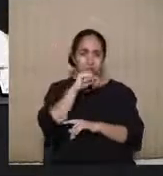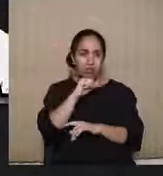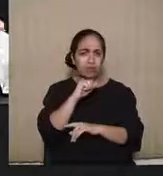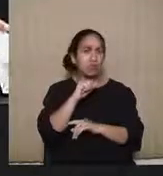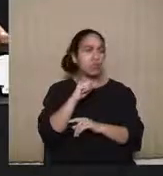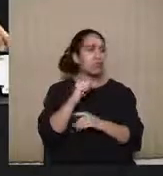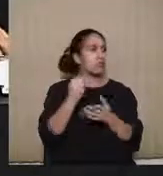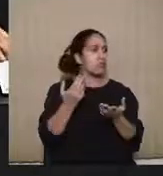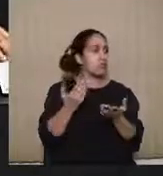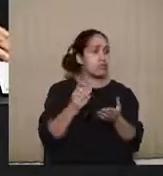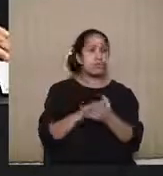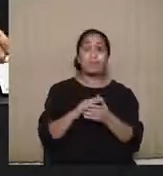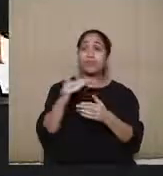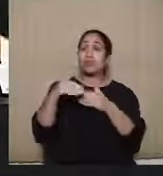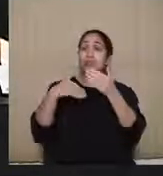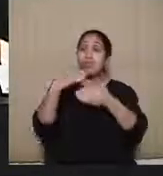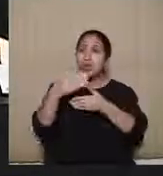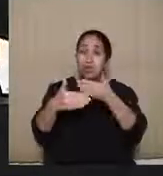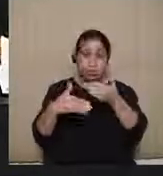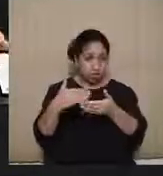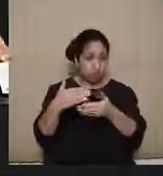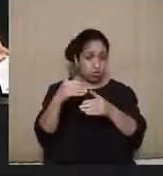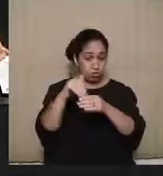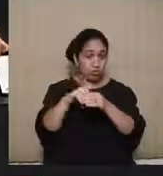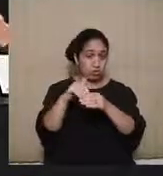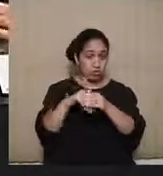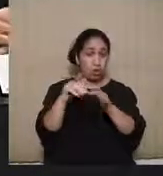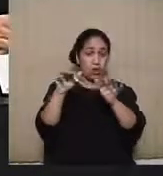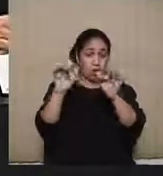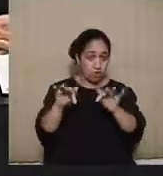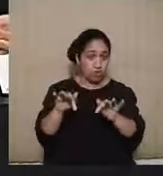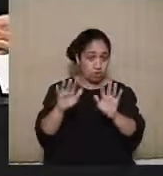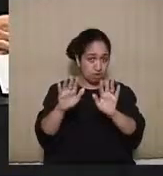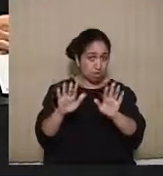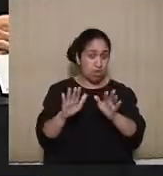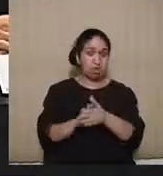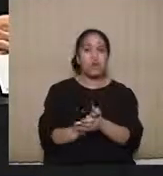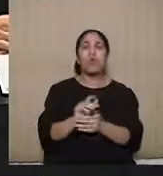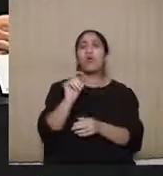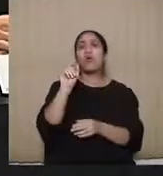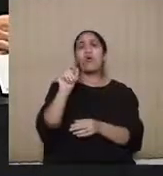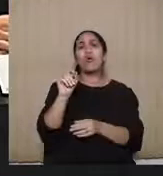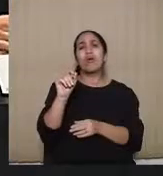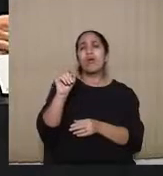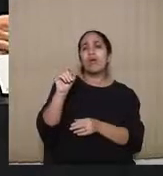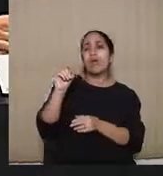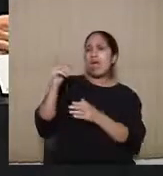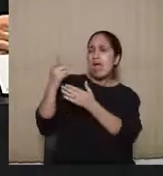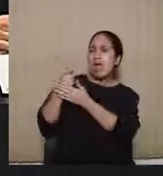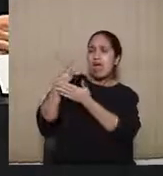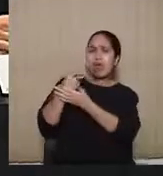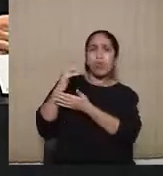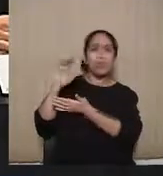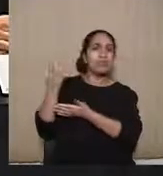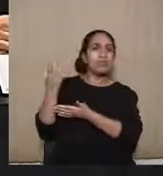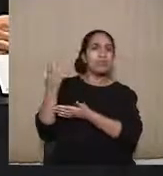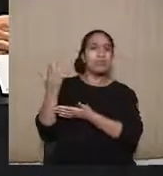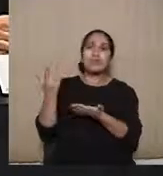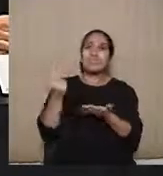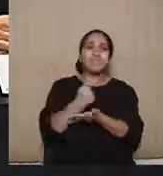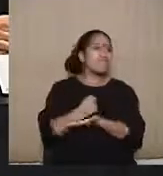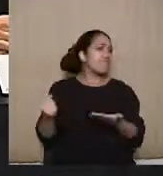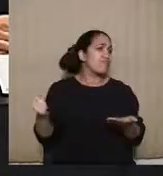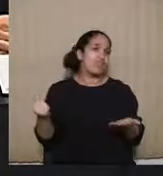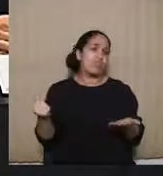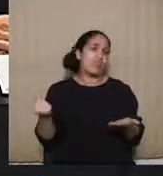gente sabe, no final do processo eleitoral, praticamente, que houve essa irregularidade, então, não dá mais tempo de entrar